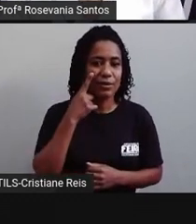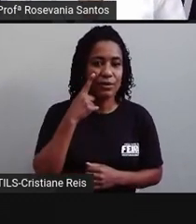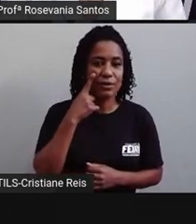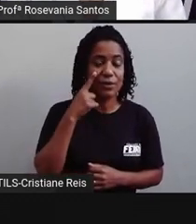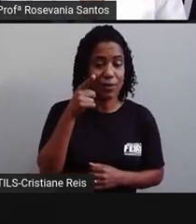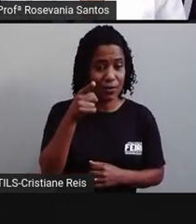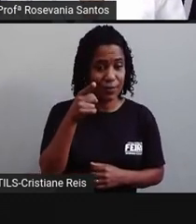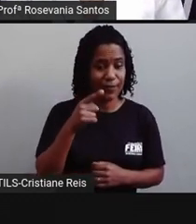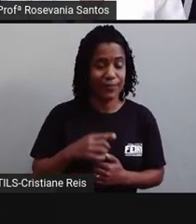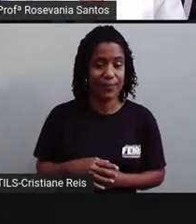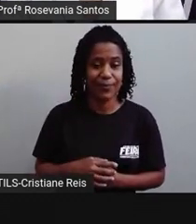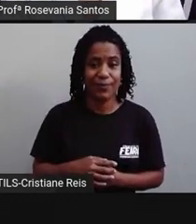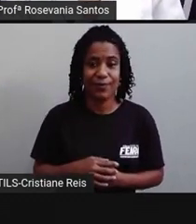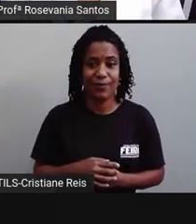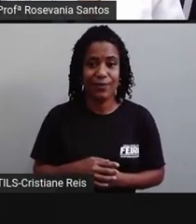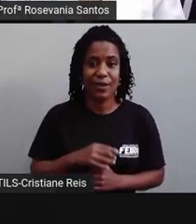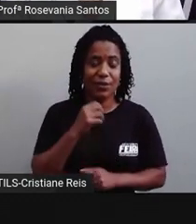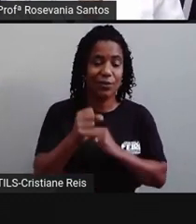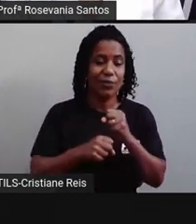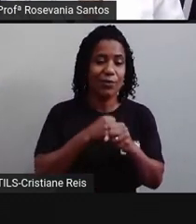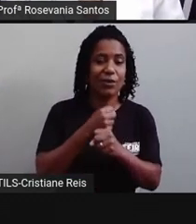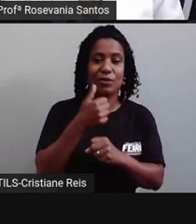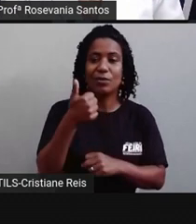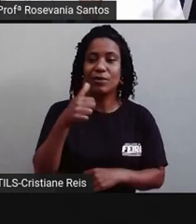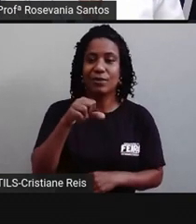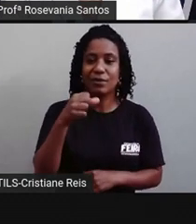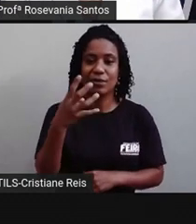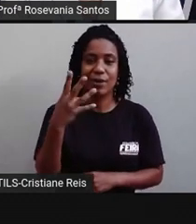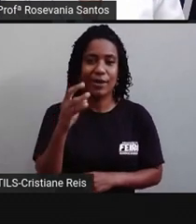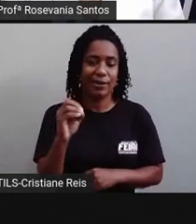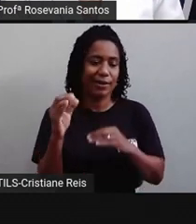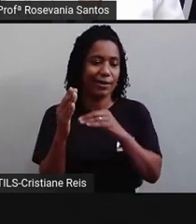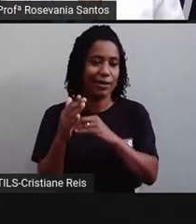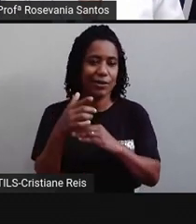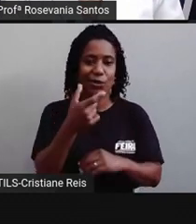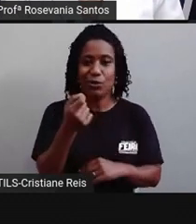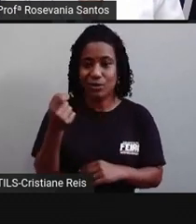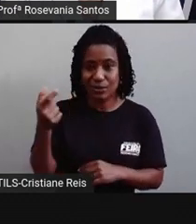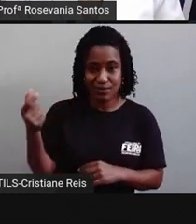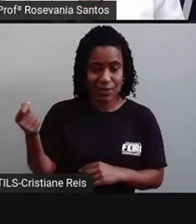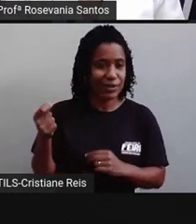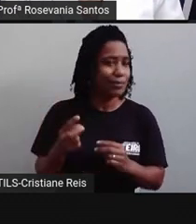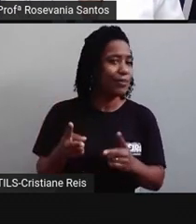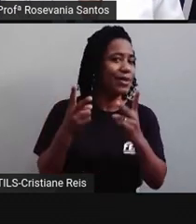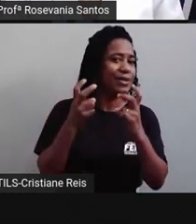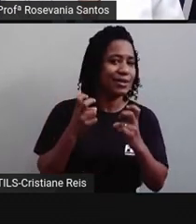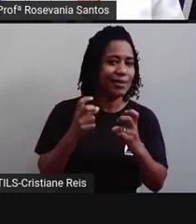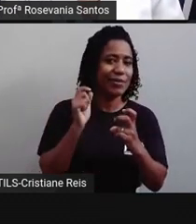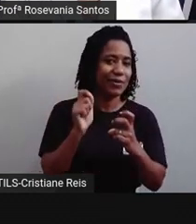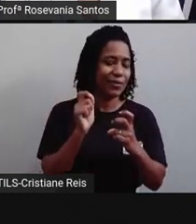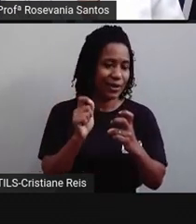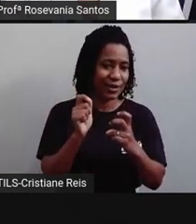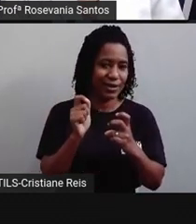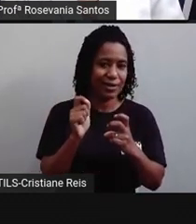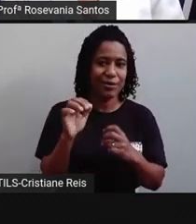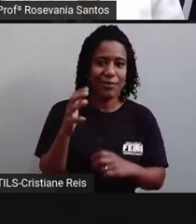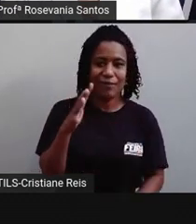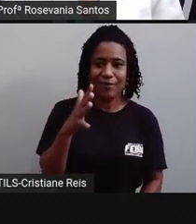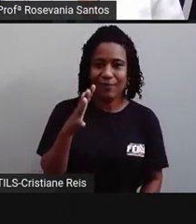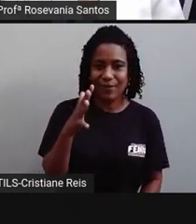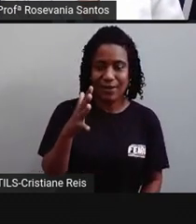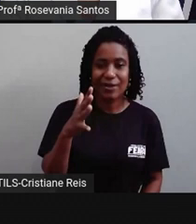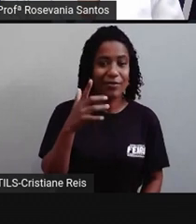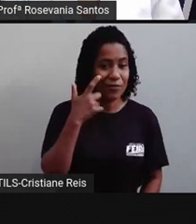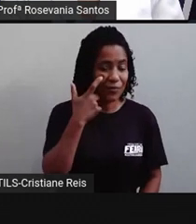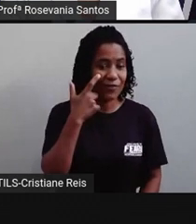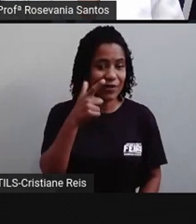100. Então, de 1940 a 2000, você vai percebendo que a gente teve lá na década de 70, a